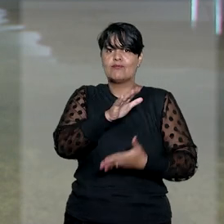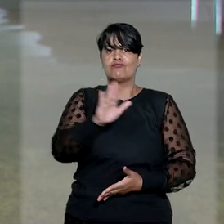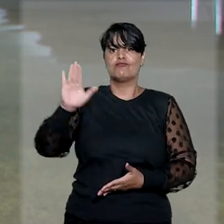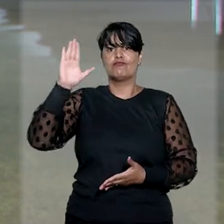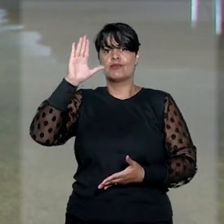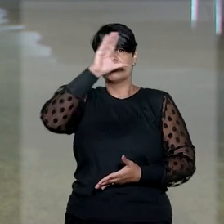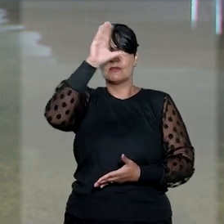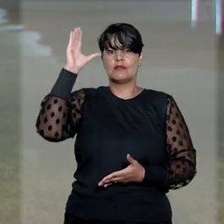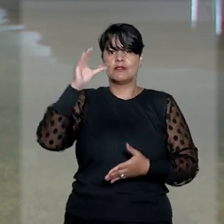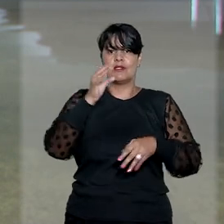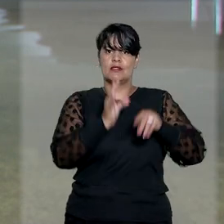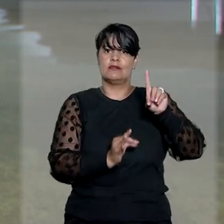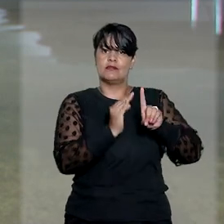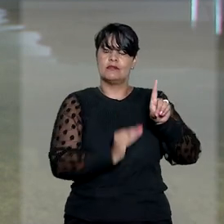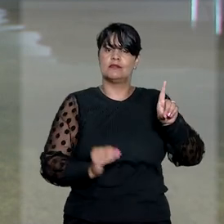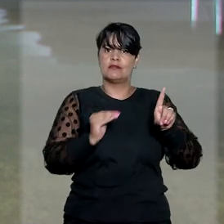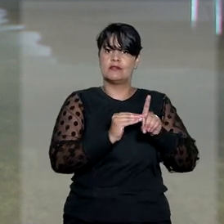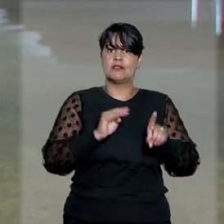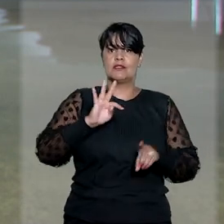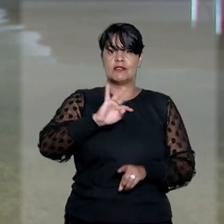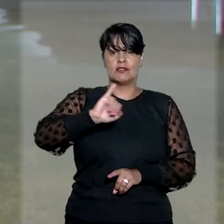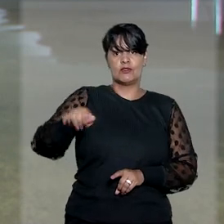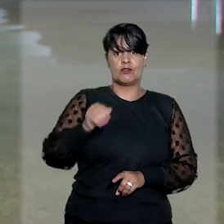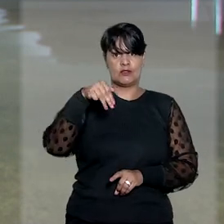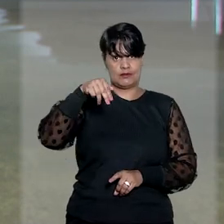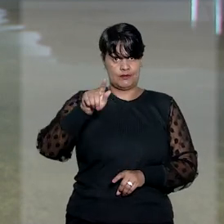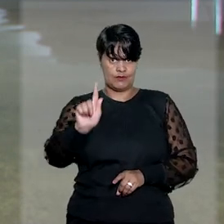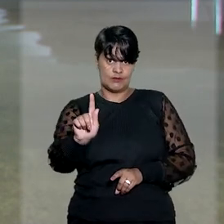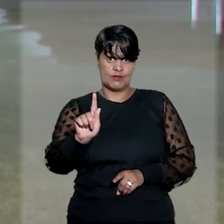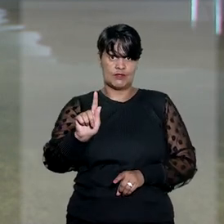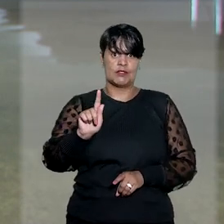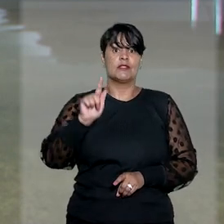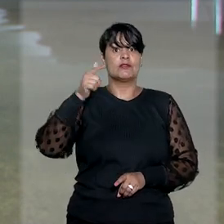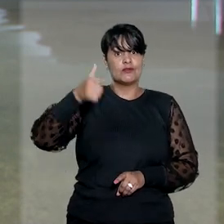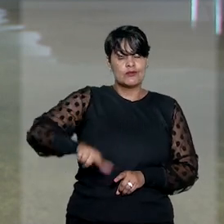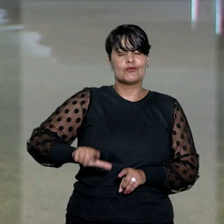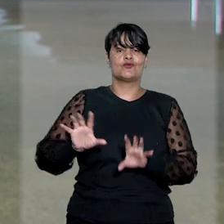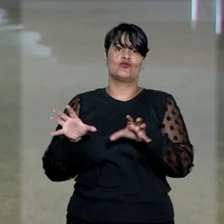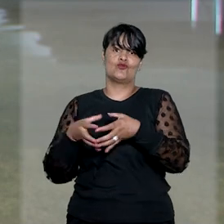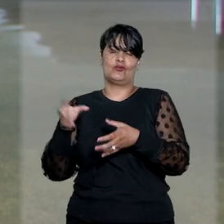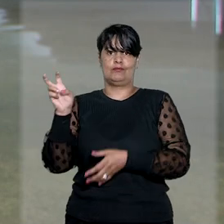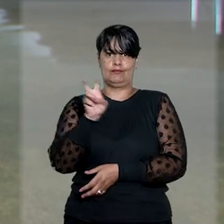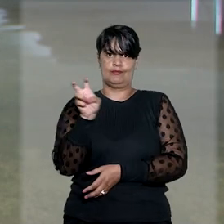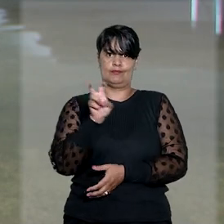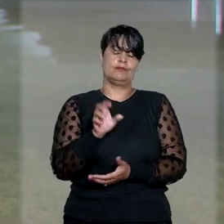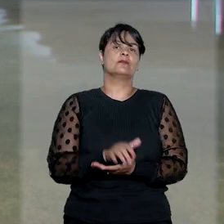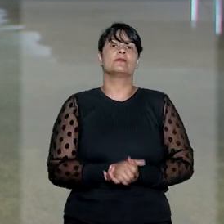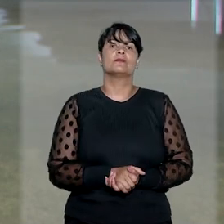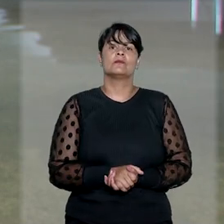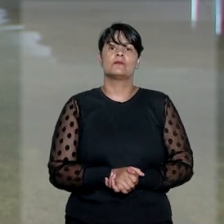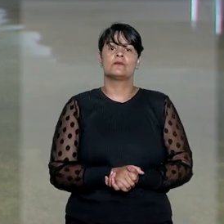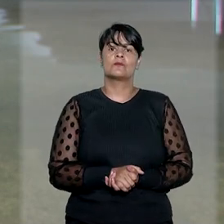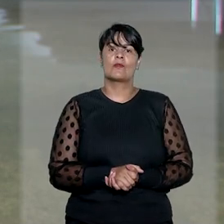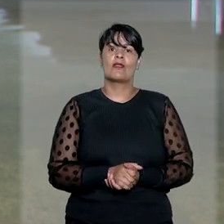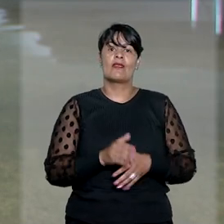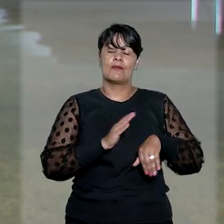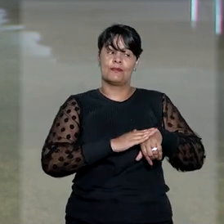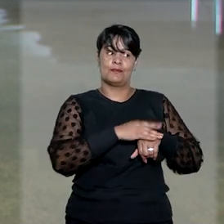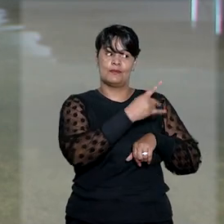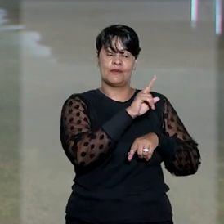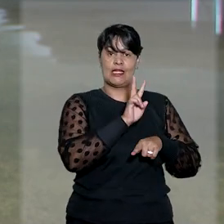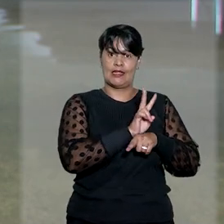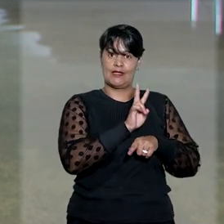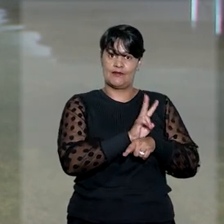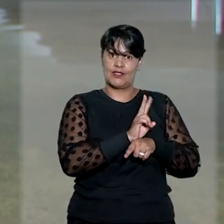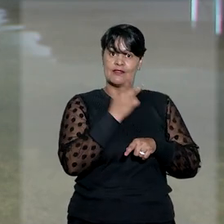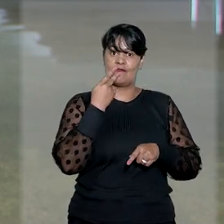a vaga de desembargador do Tribunal de Justiça de Minas Gerais pelo quinto constitucional. A defesa do desembargador alegou